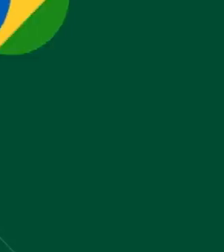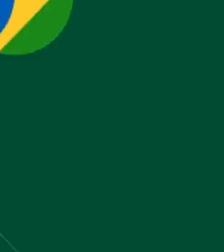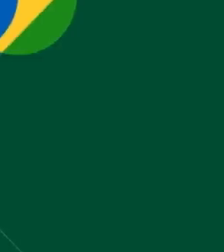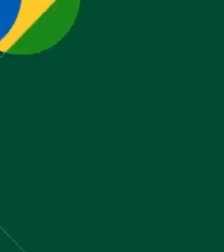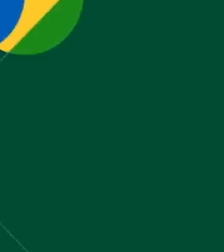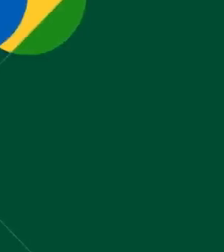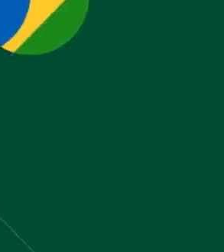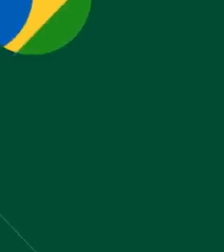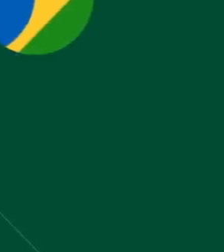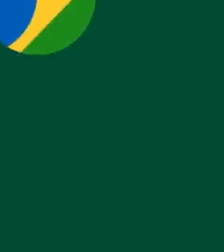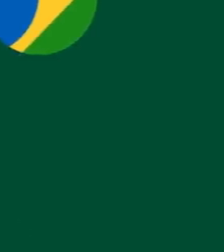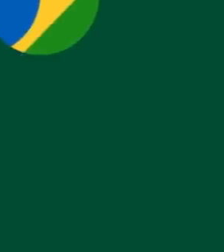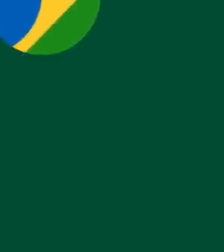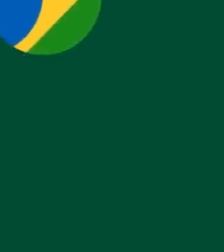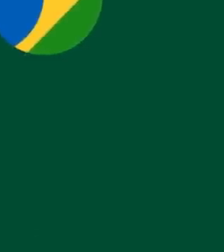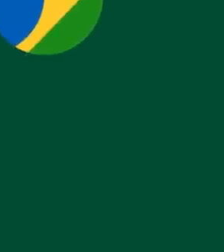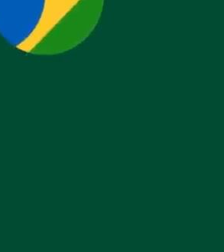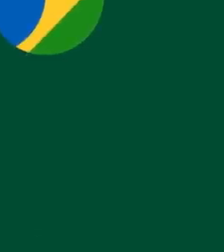Momento Saúde.